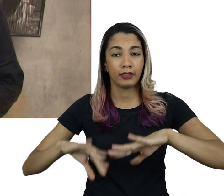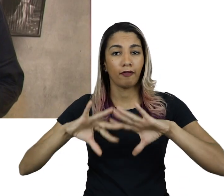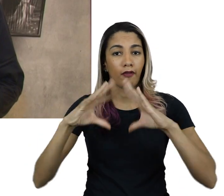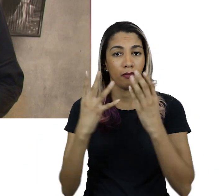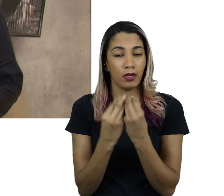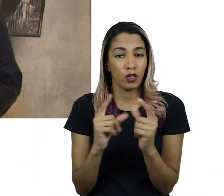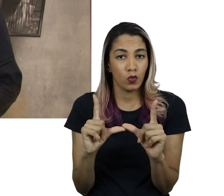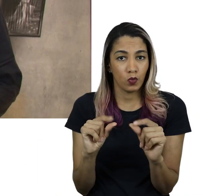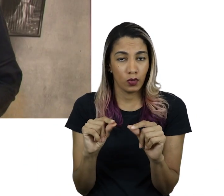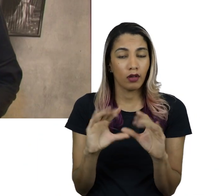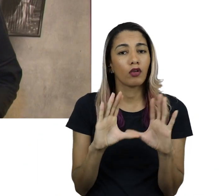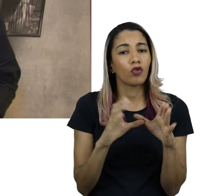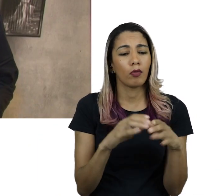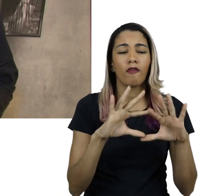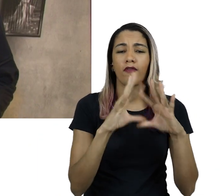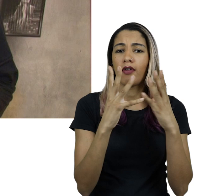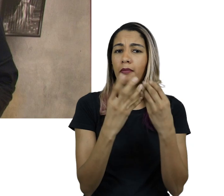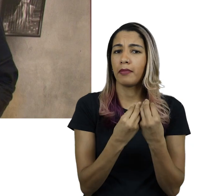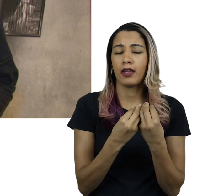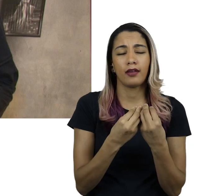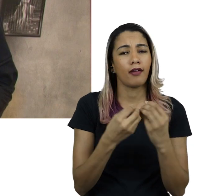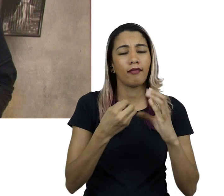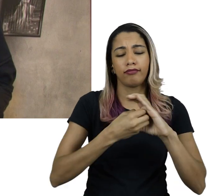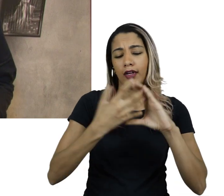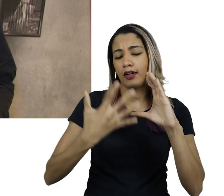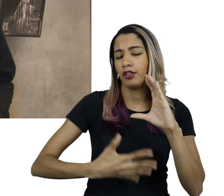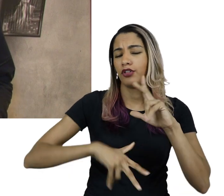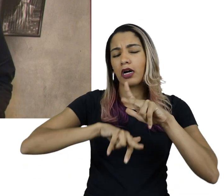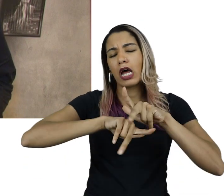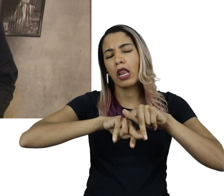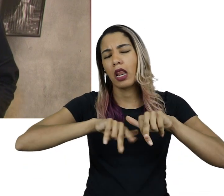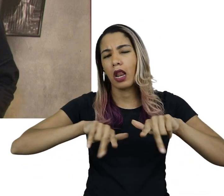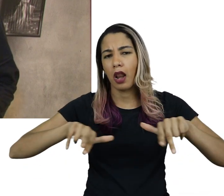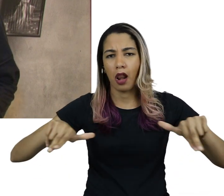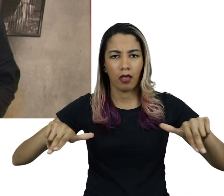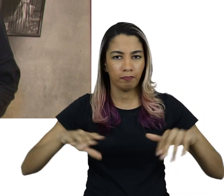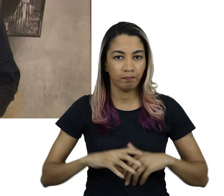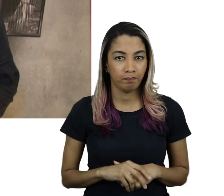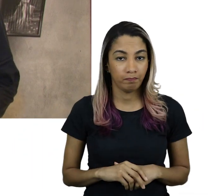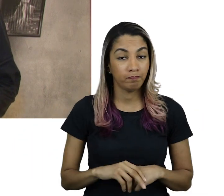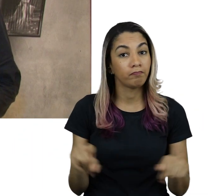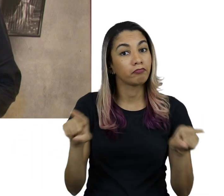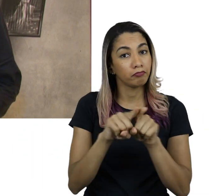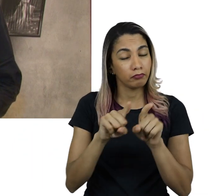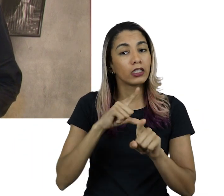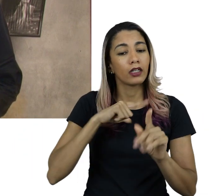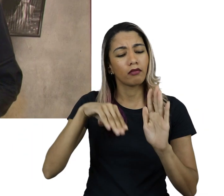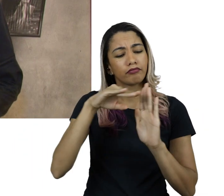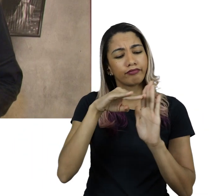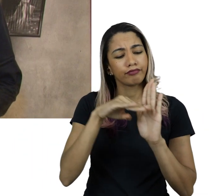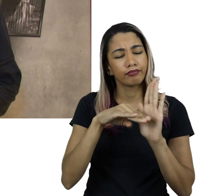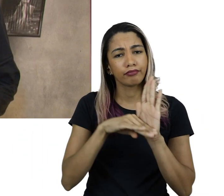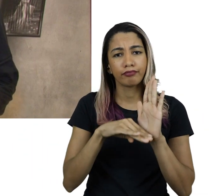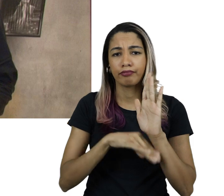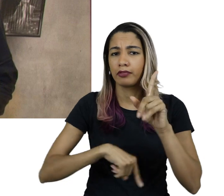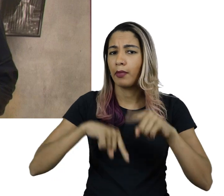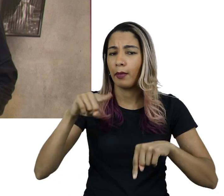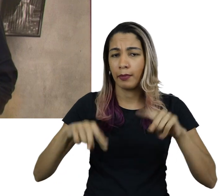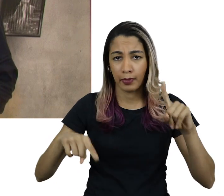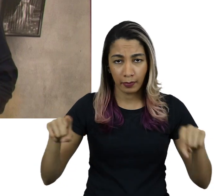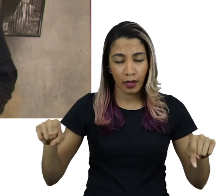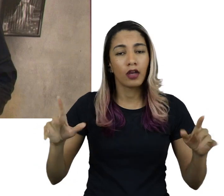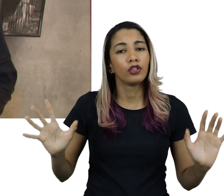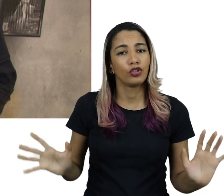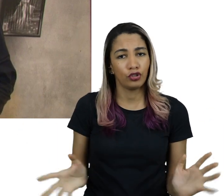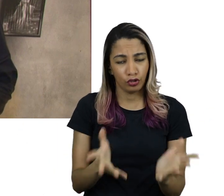é destinado aos grupos de famílias de todas as configurações e conta com uma programação variada